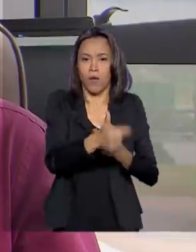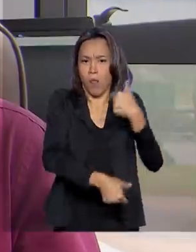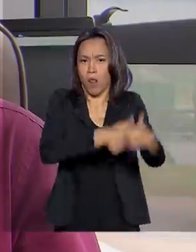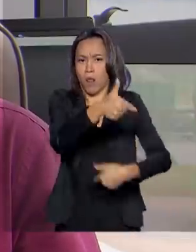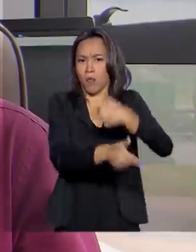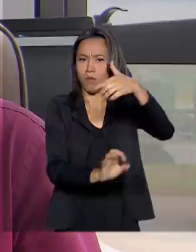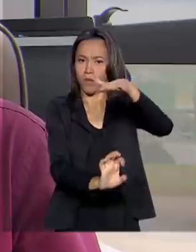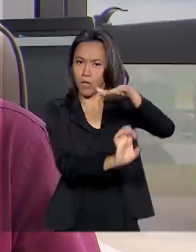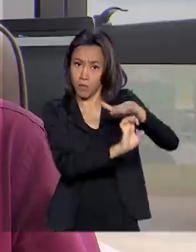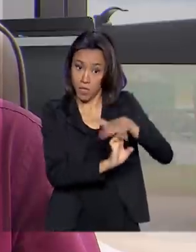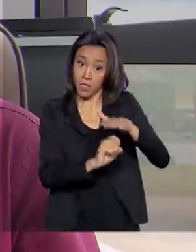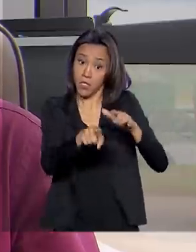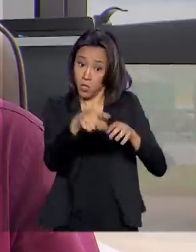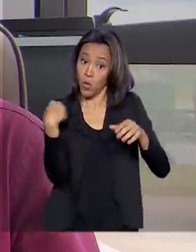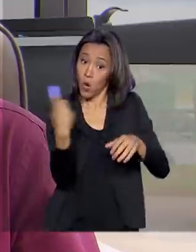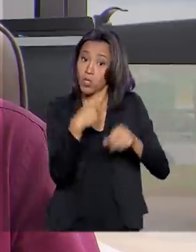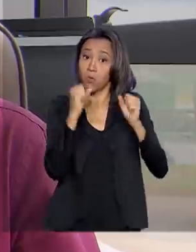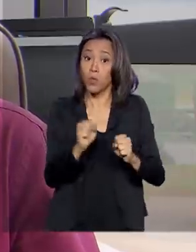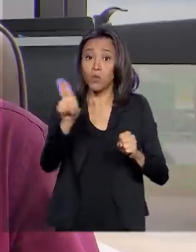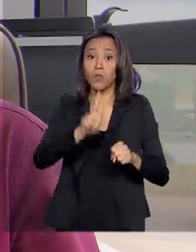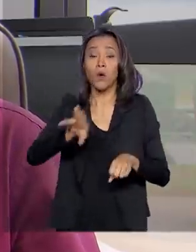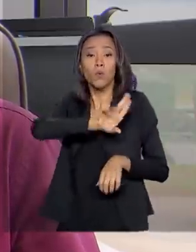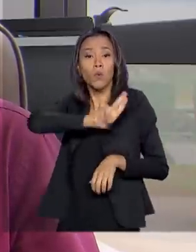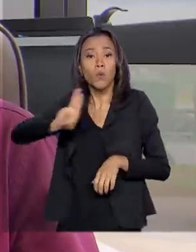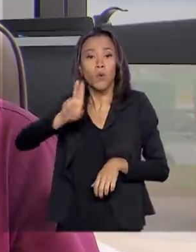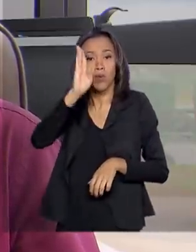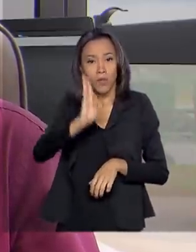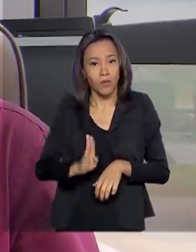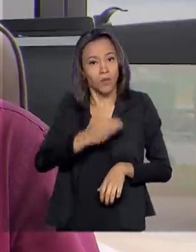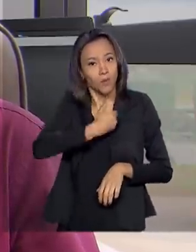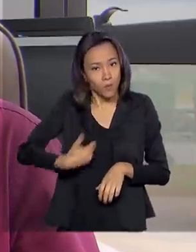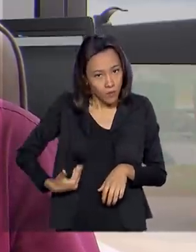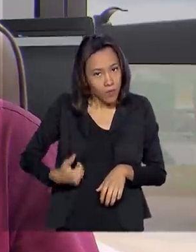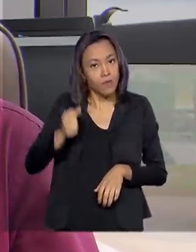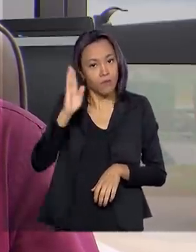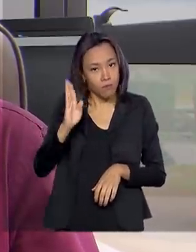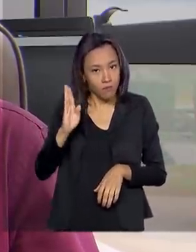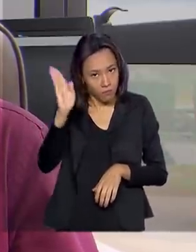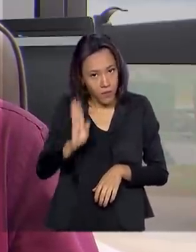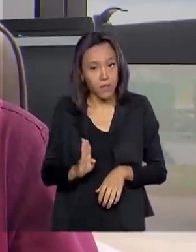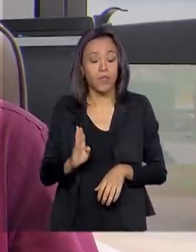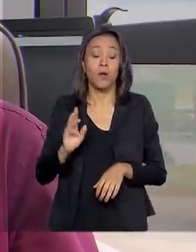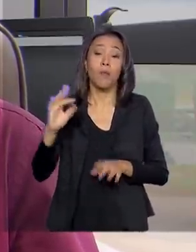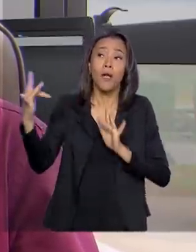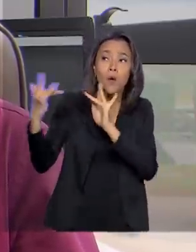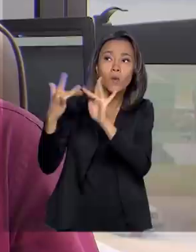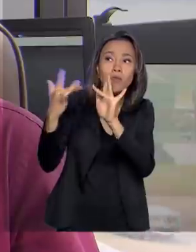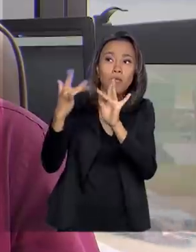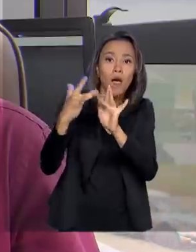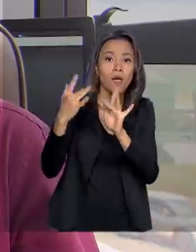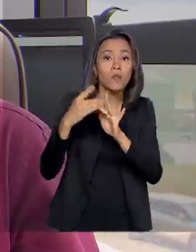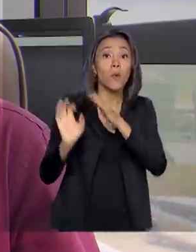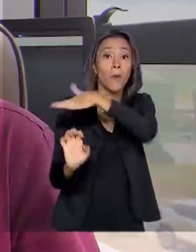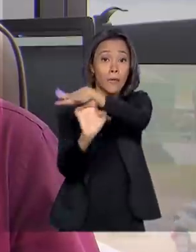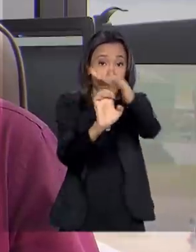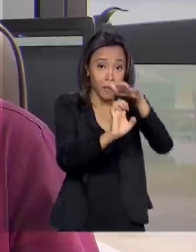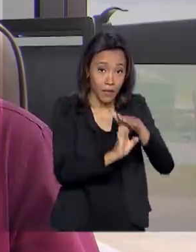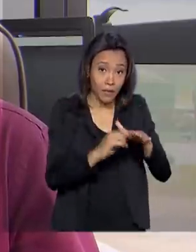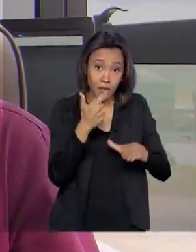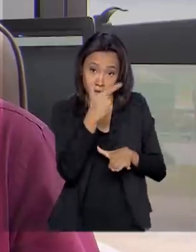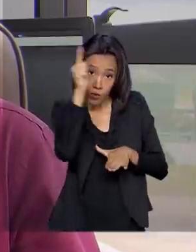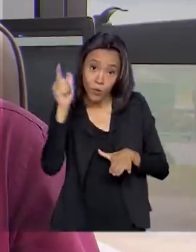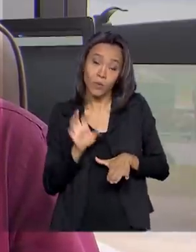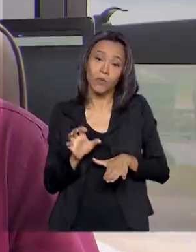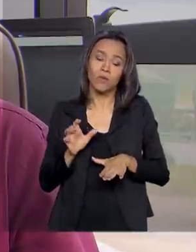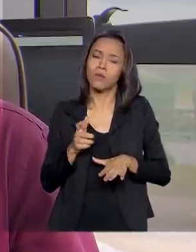gente pode utilizar do nome do Brasil, do governo brasileiro, para estar colocando em contato com empresários daquela região, com programas